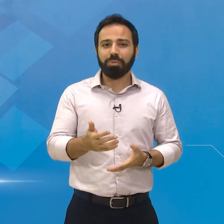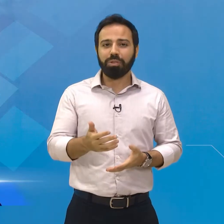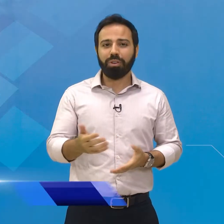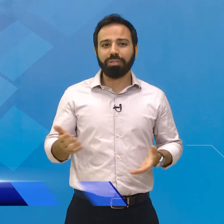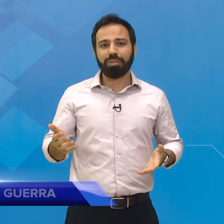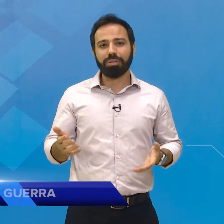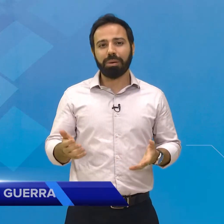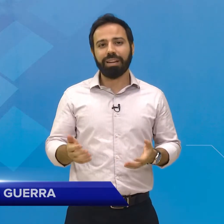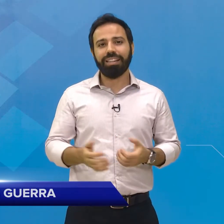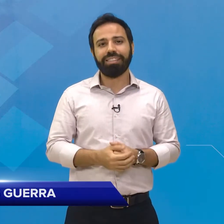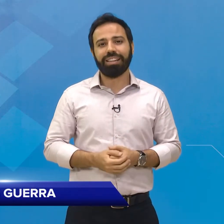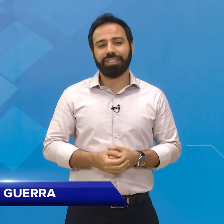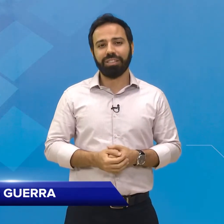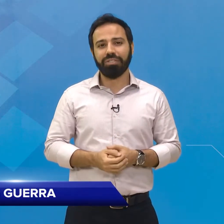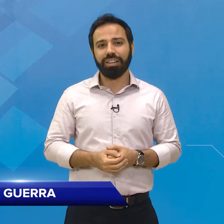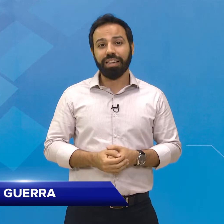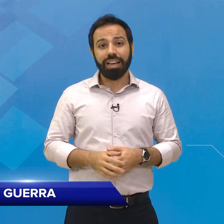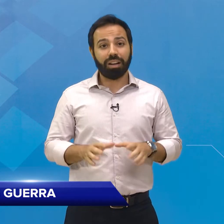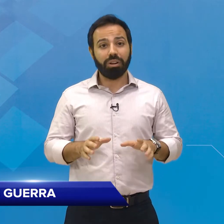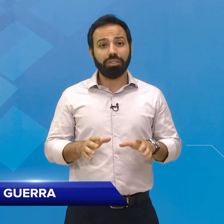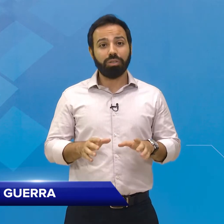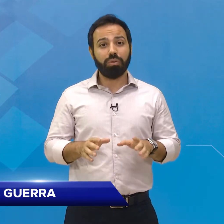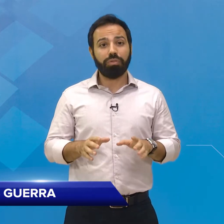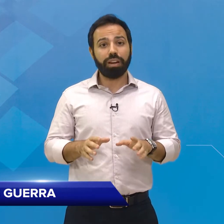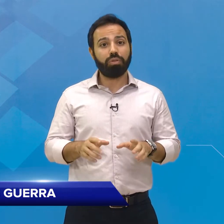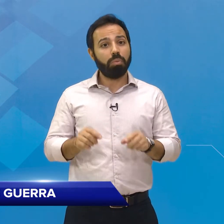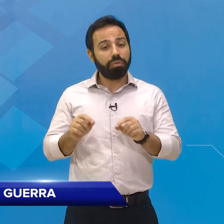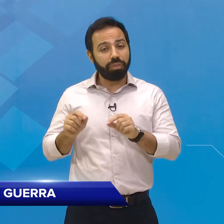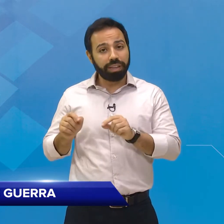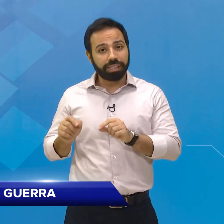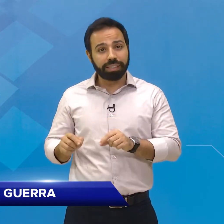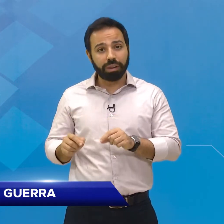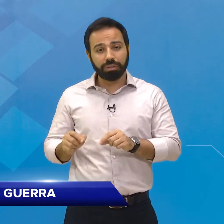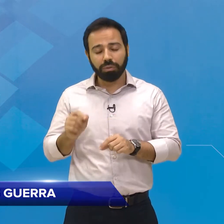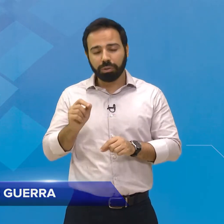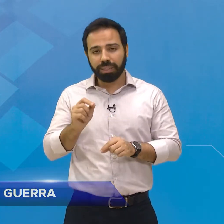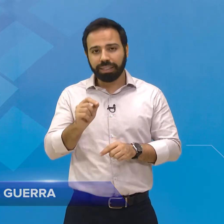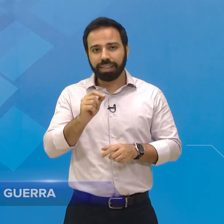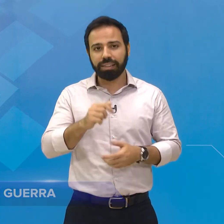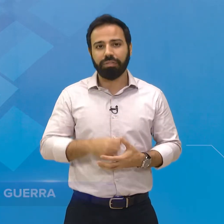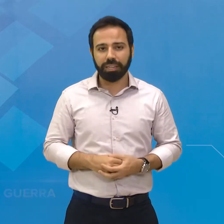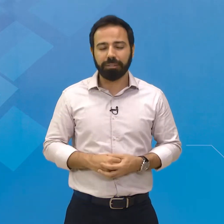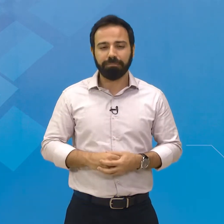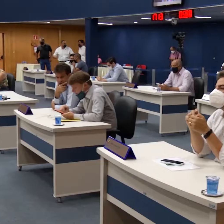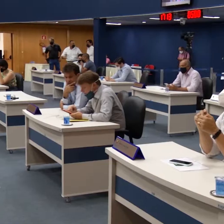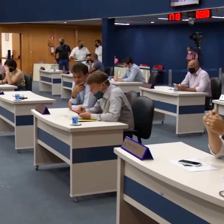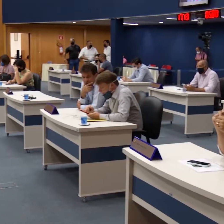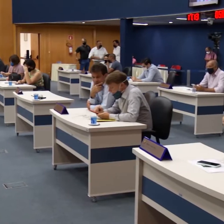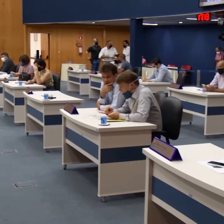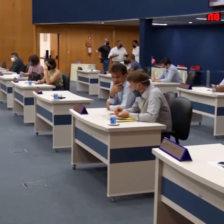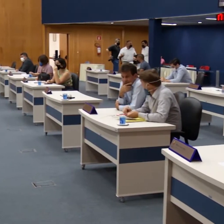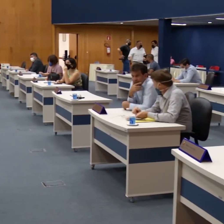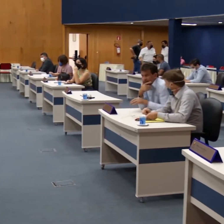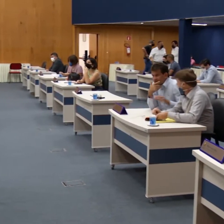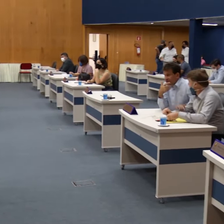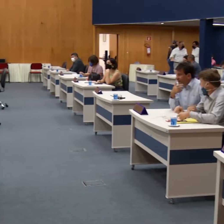Estamos de volta com Semana Legislativa. Agora a gente confere como foi a sessão da última terça-feira. Entre os documentos apreciados